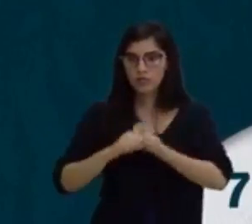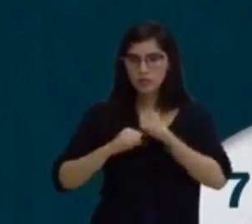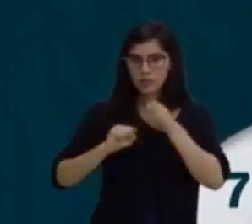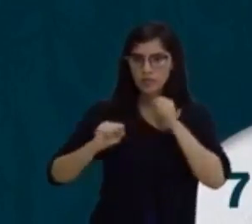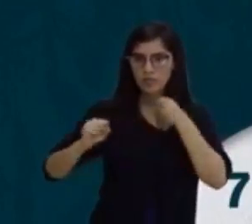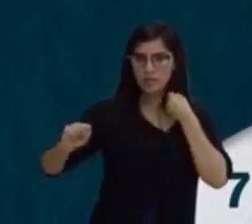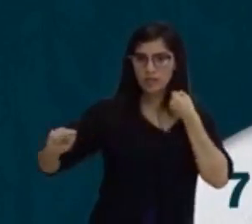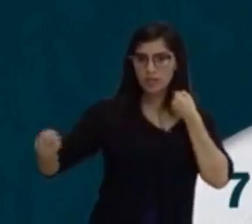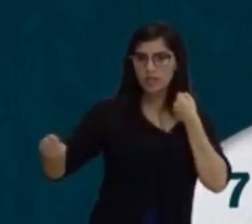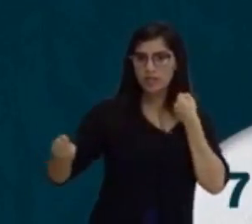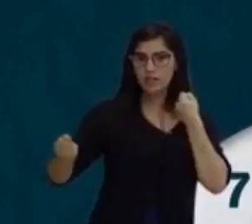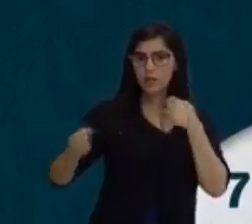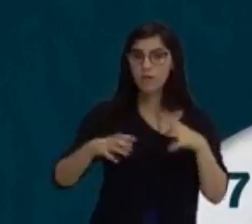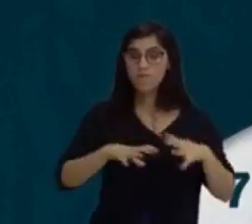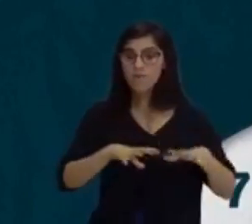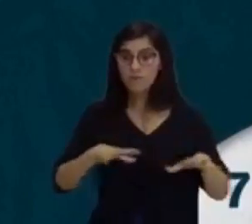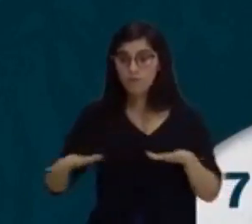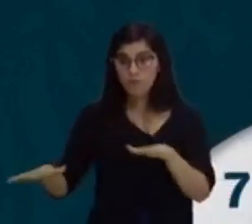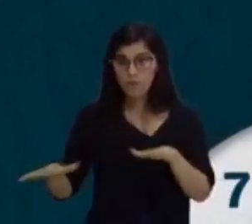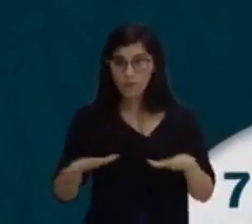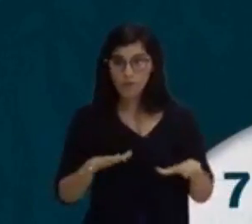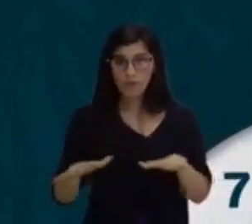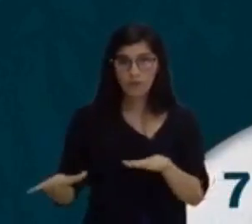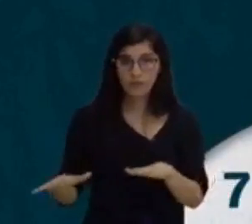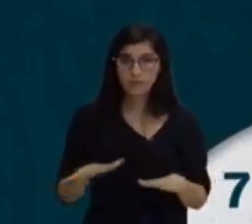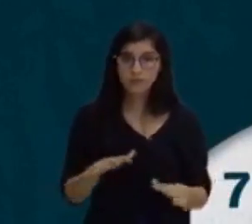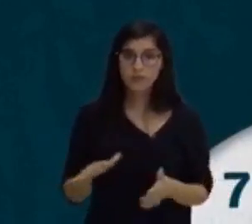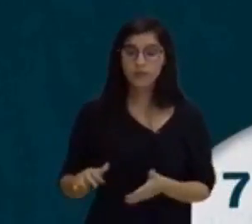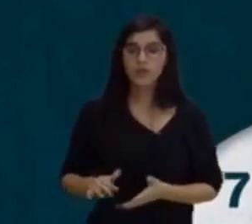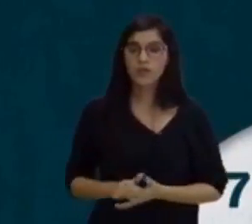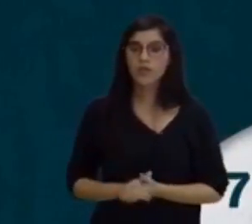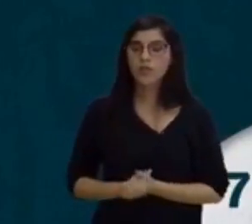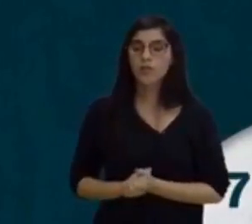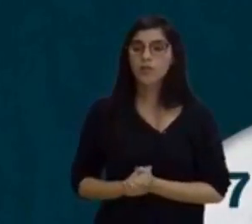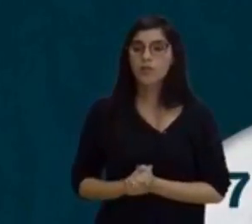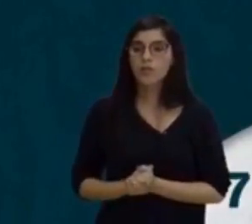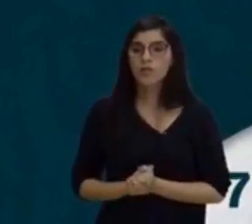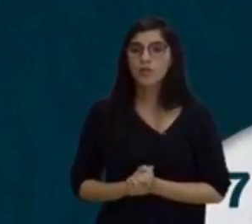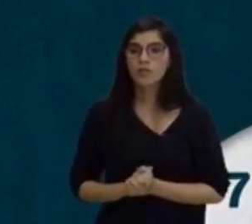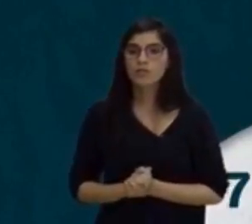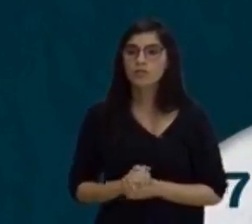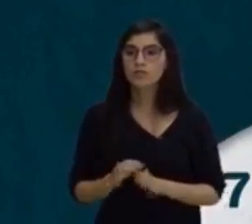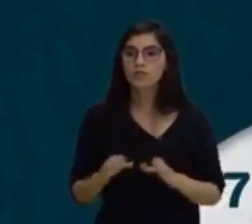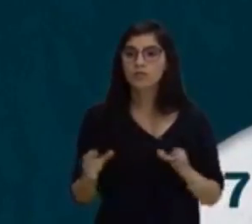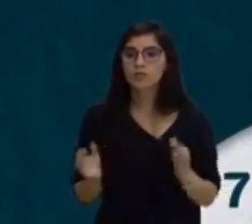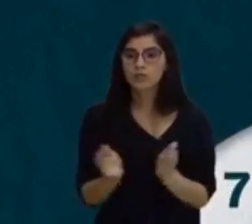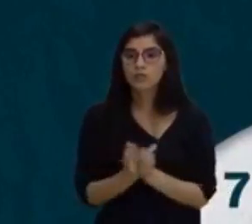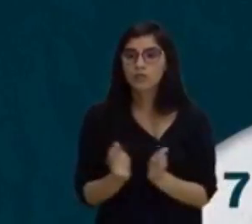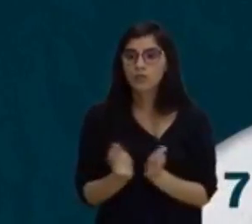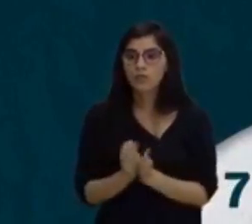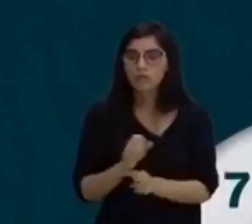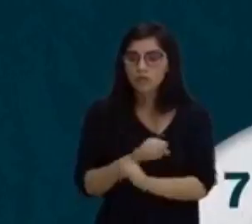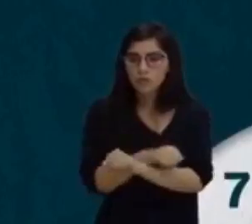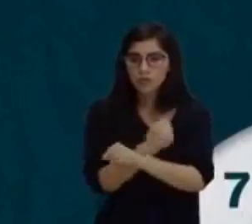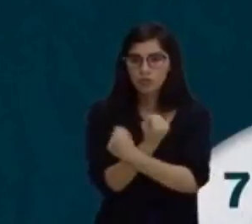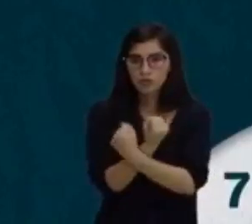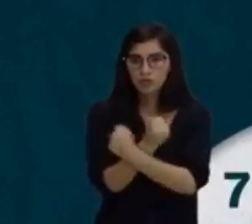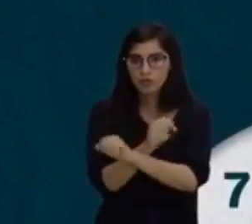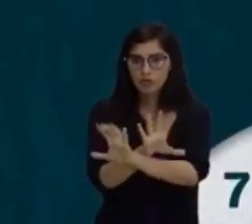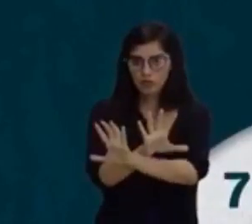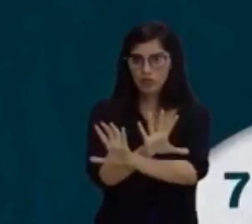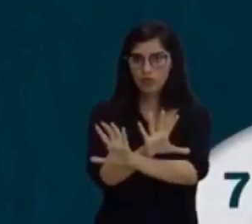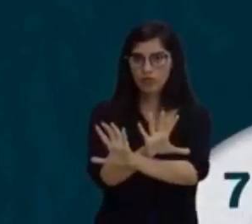movimentação numa articulação ou grupos de articulação. Eu vou repetir aqui e a gente vai